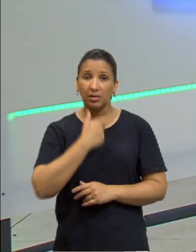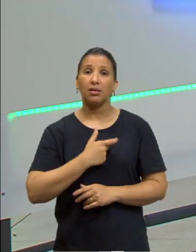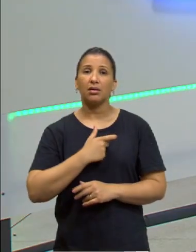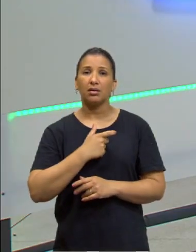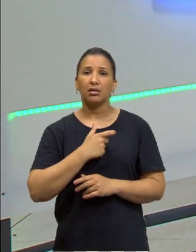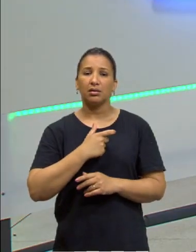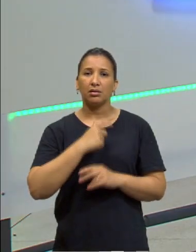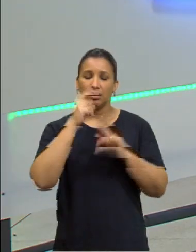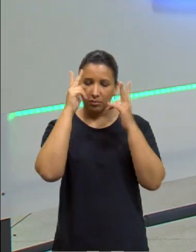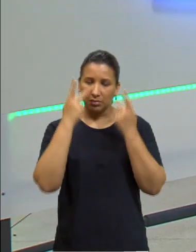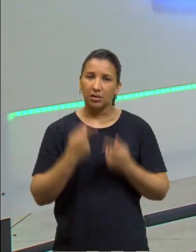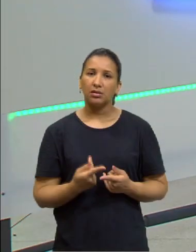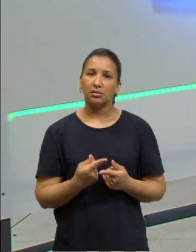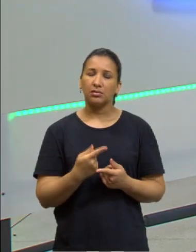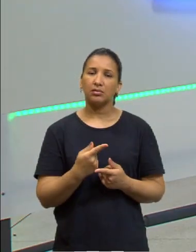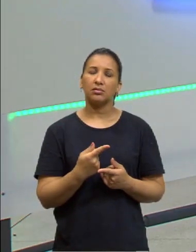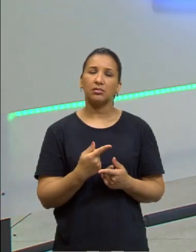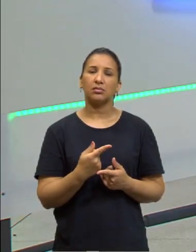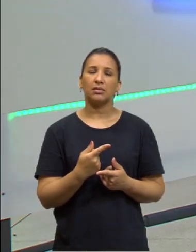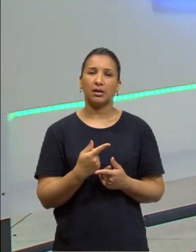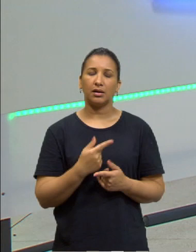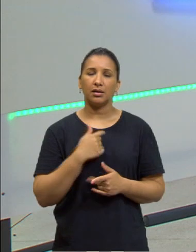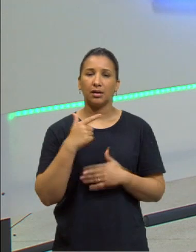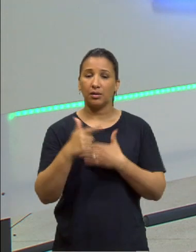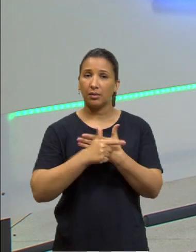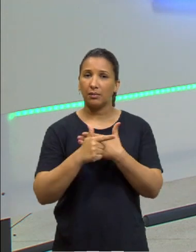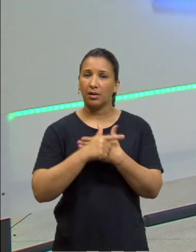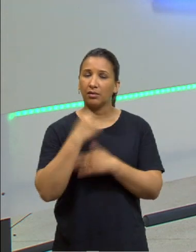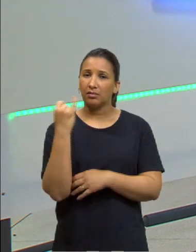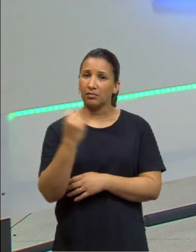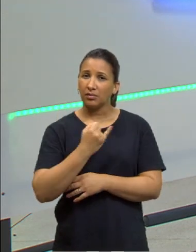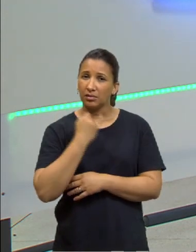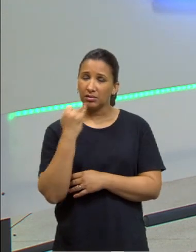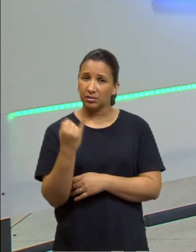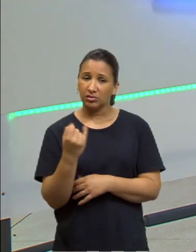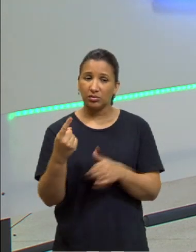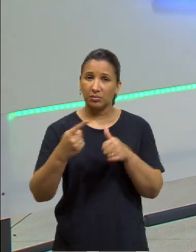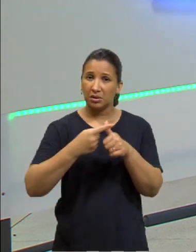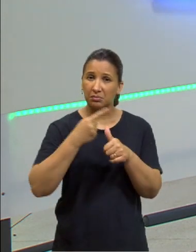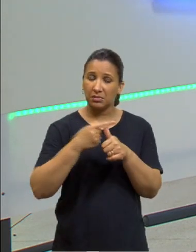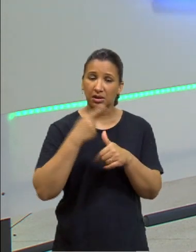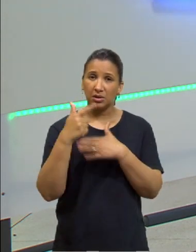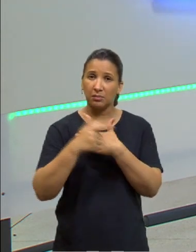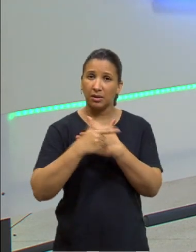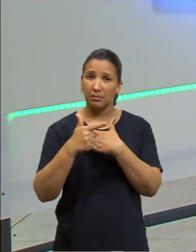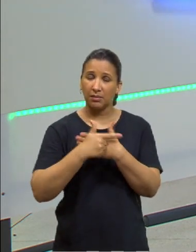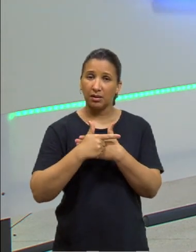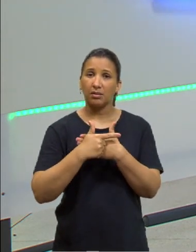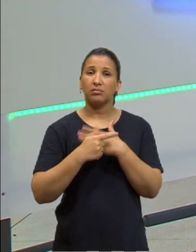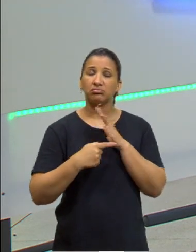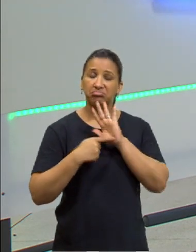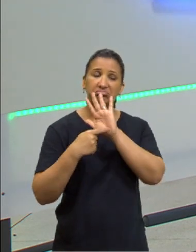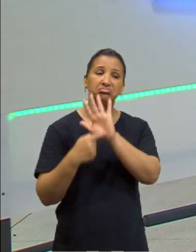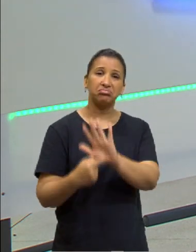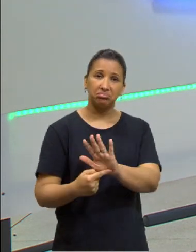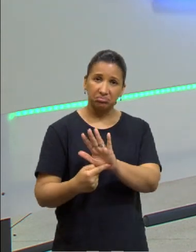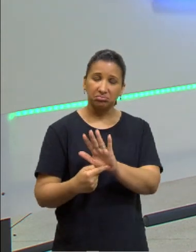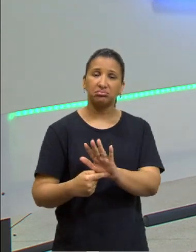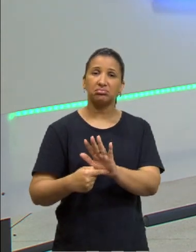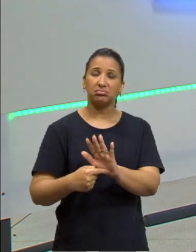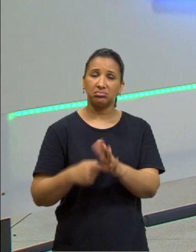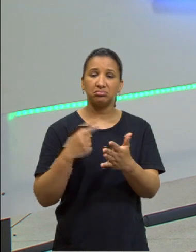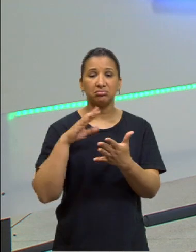ele já não passa a ter um papel de segundo, ele passa a agora o primeiro papel, o papel de destaque dentro do nosso